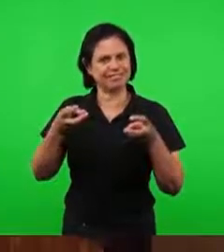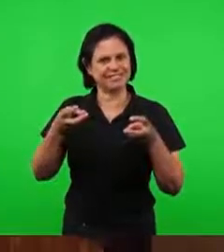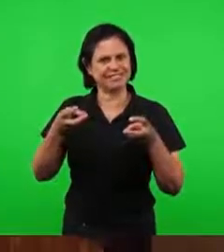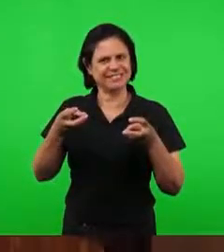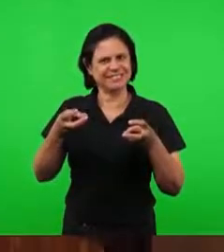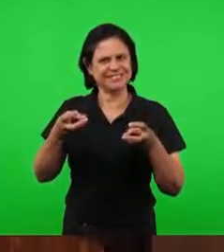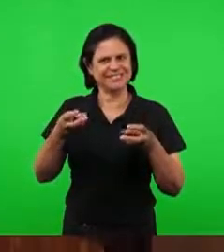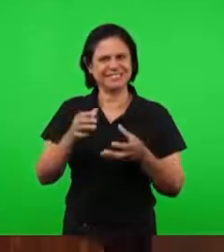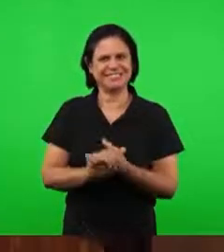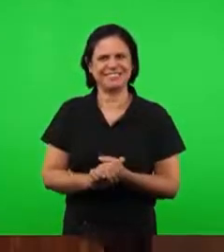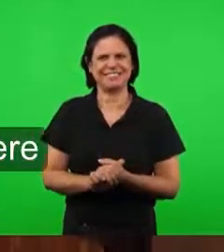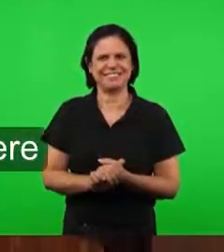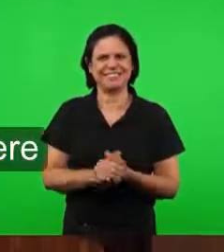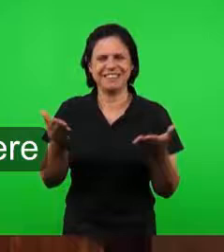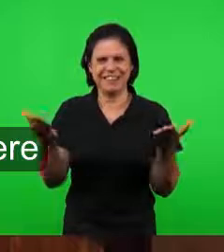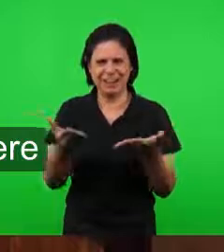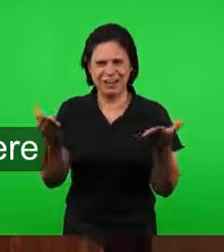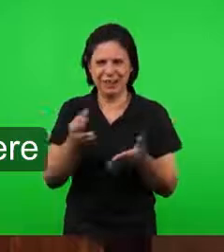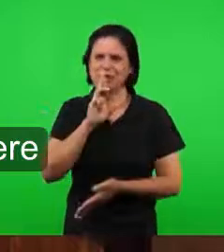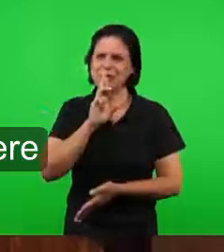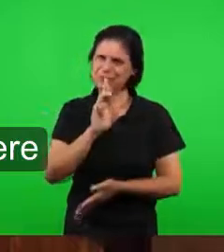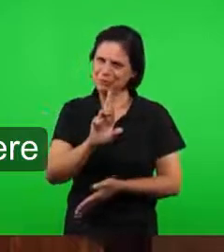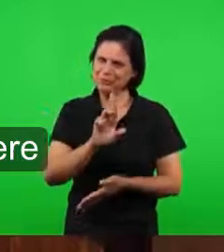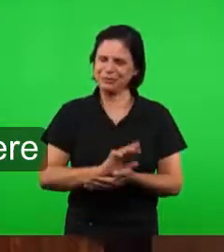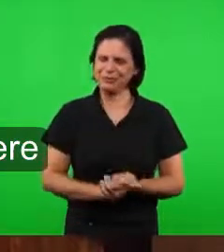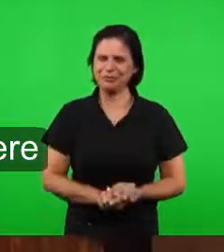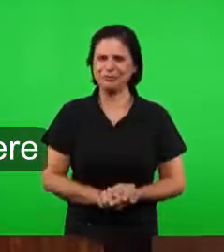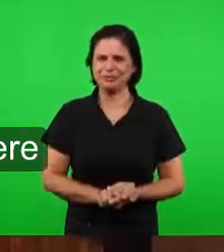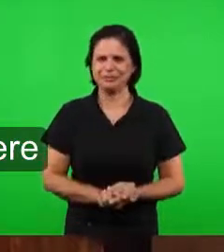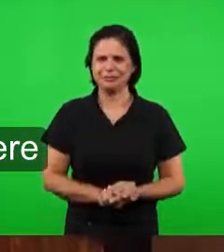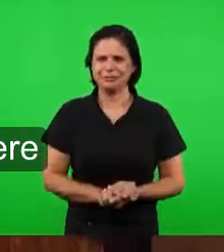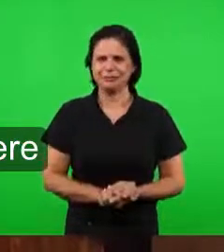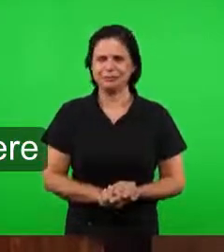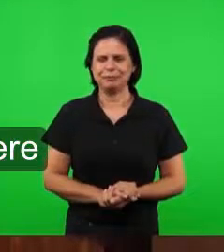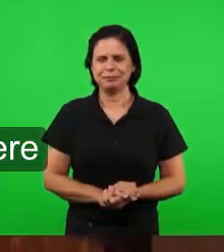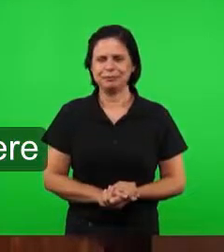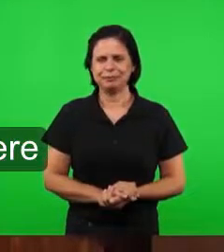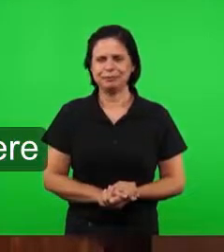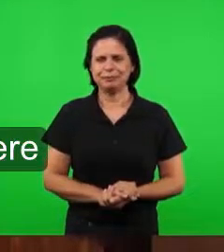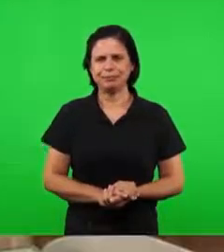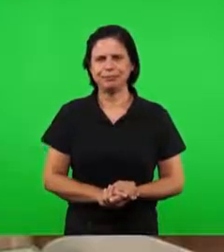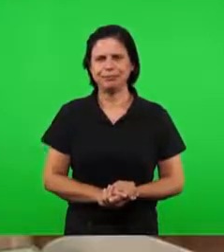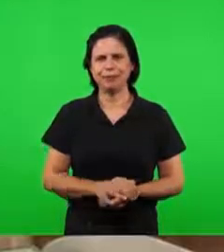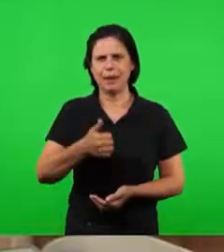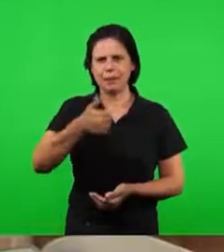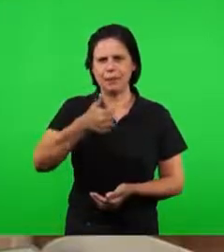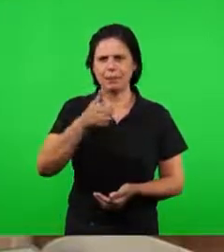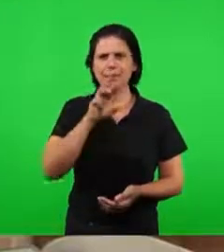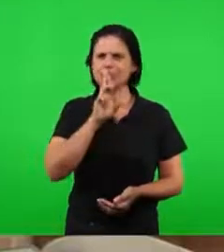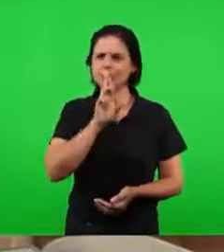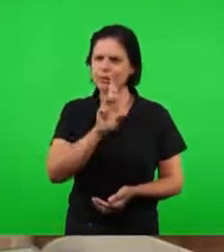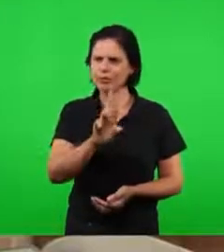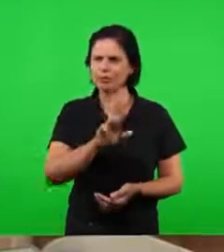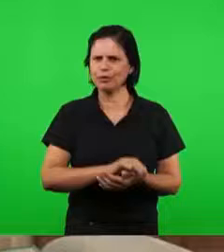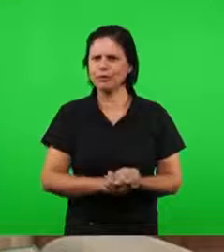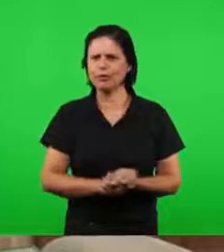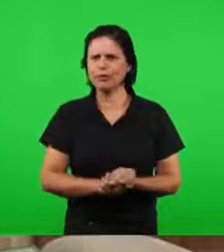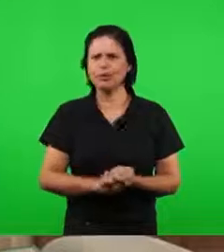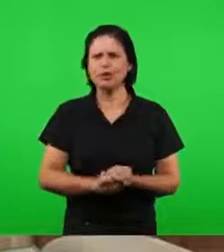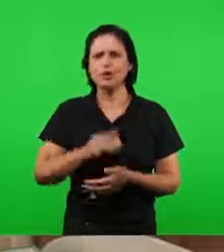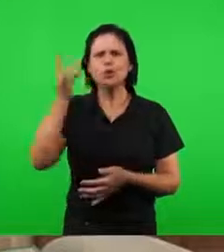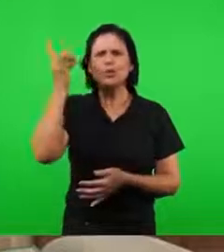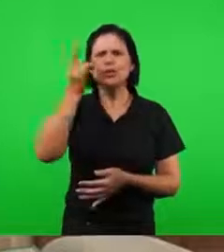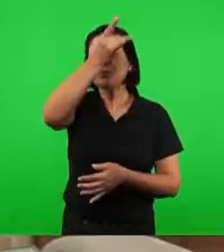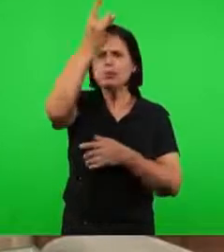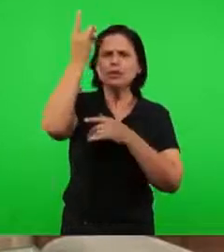à resposta para colaborar com os irmãos. Vamos então. Aqui a primeira resposta, onde nós encontramos o Espírito